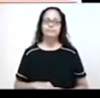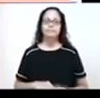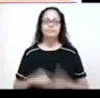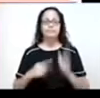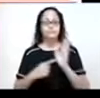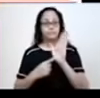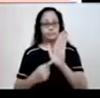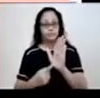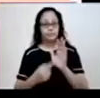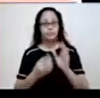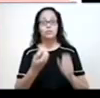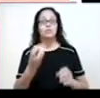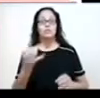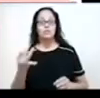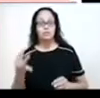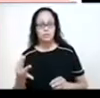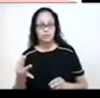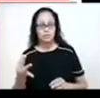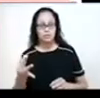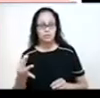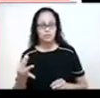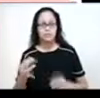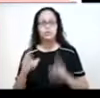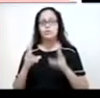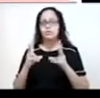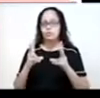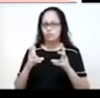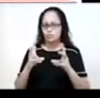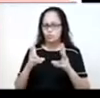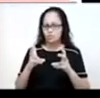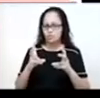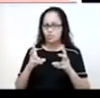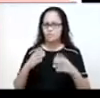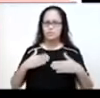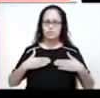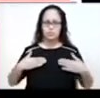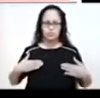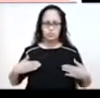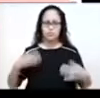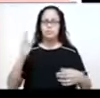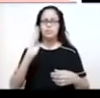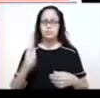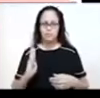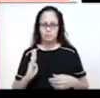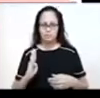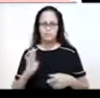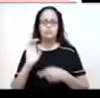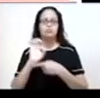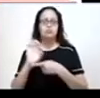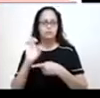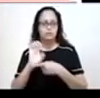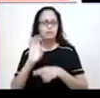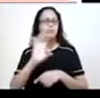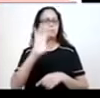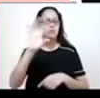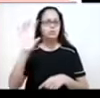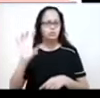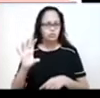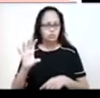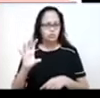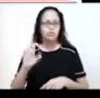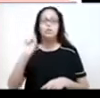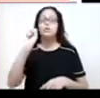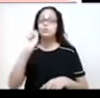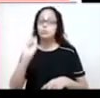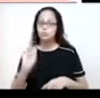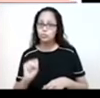Eu trouxe aqui alguns dados da incidência estimada de câncer de mama no Brasil, por região e por estado. Se a gente observar aqui, na